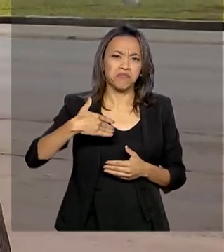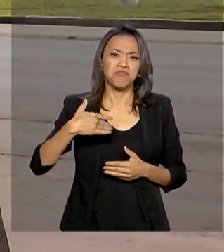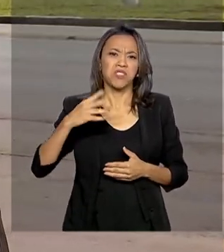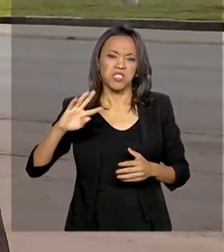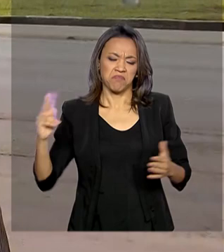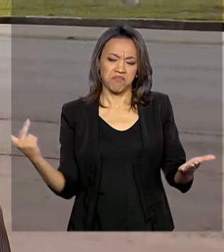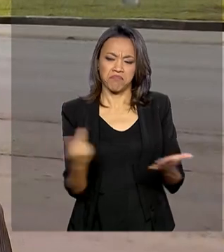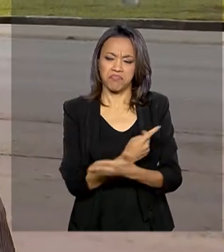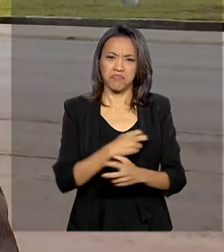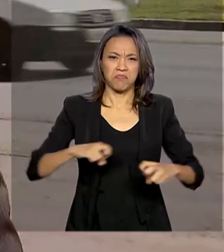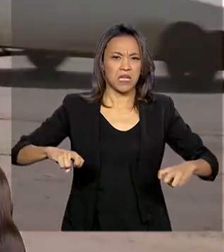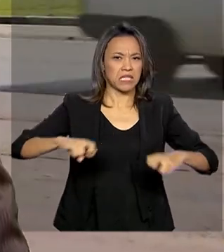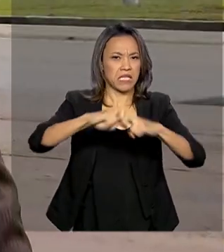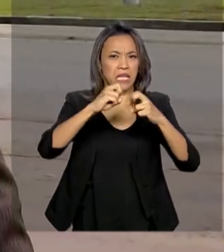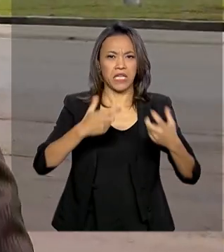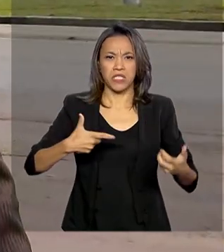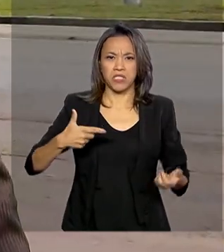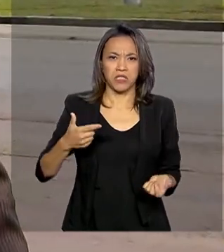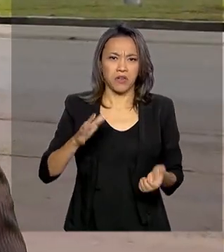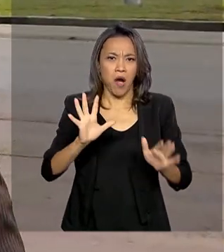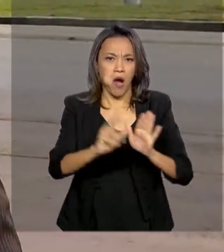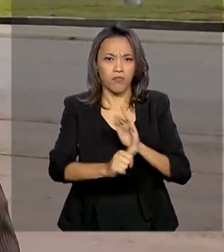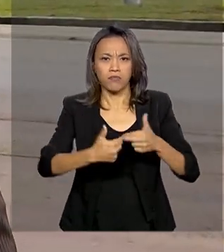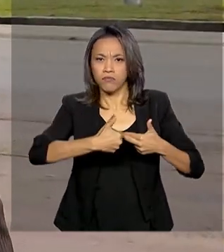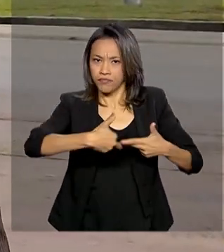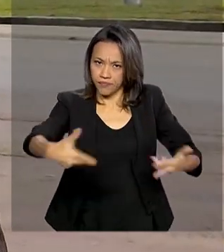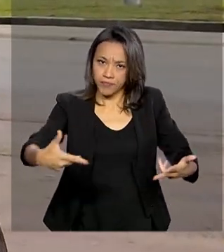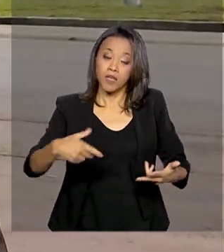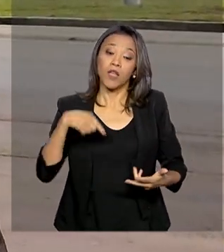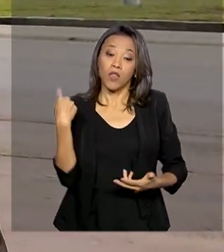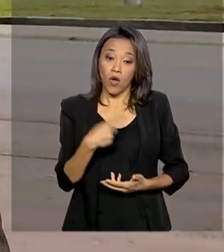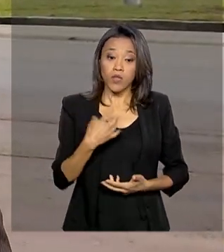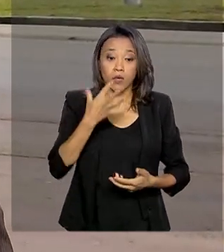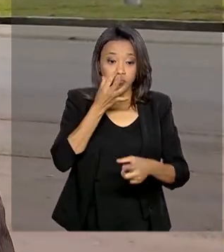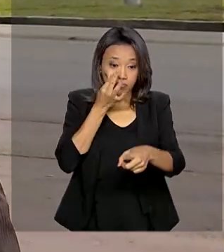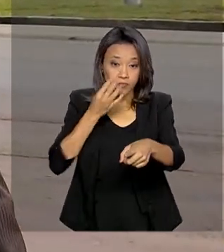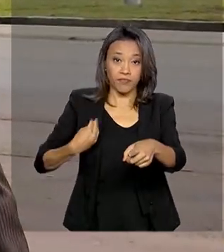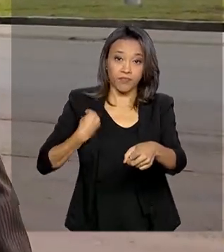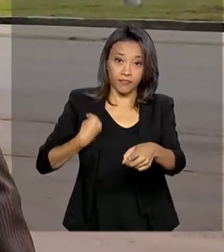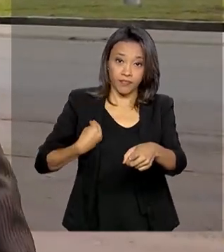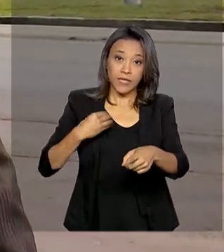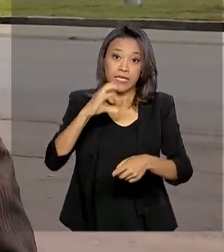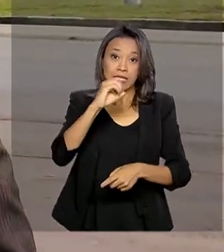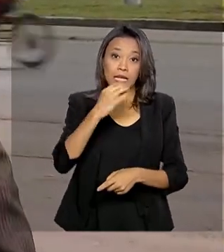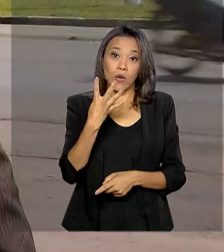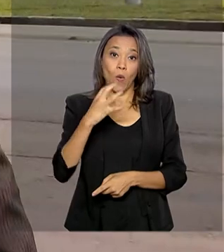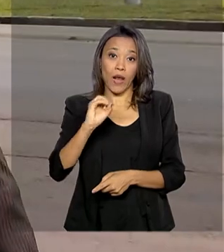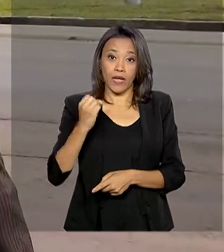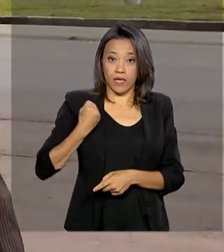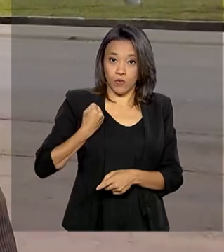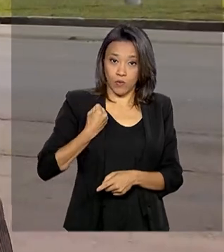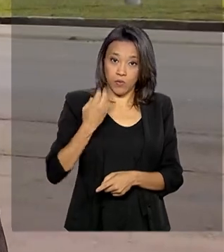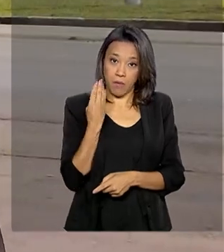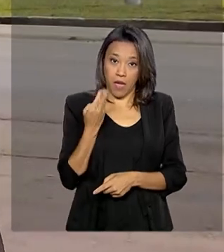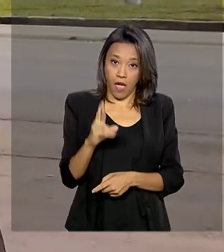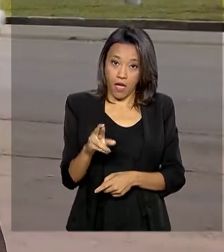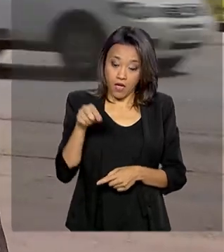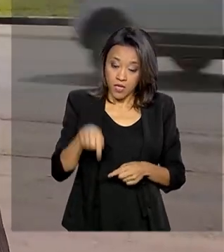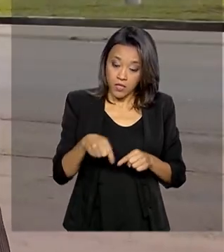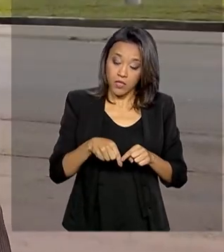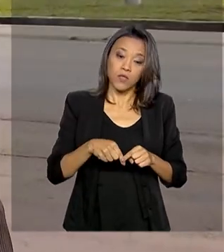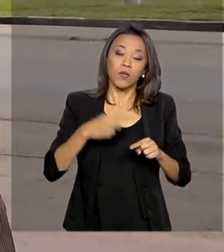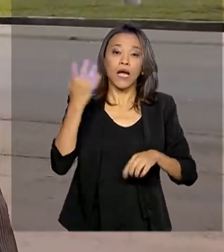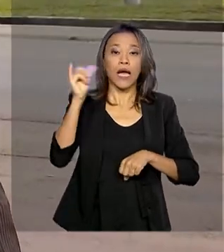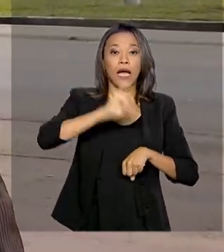criminalidade. Um desses locais é justamente onde estamos, aqui na BR-040, no entorno de Brasília, rodovia que faz a ligação da